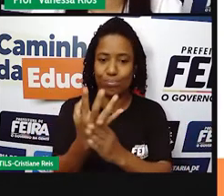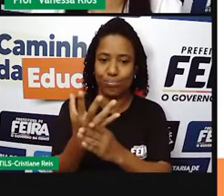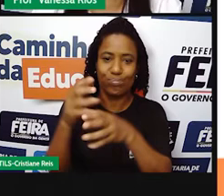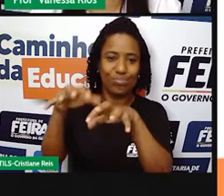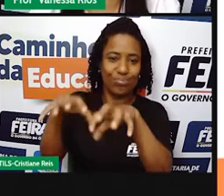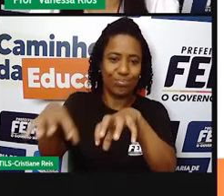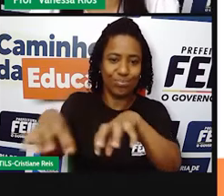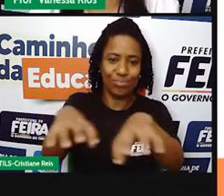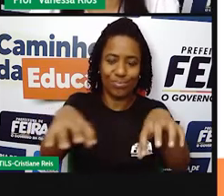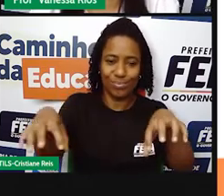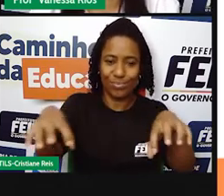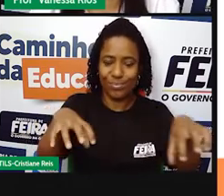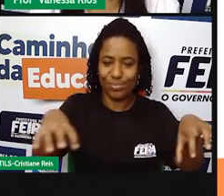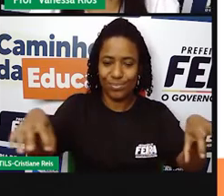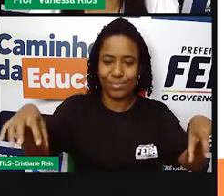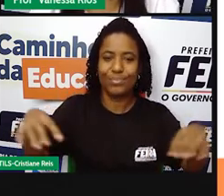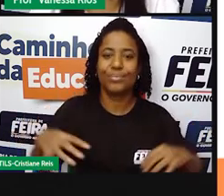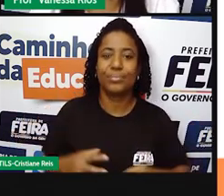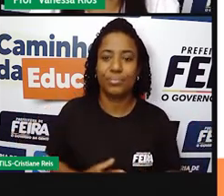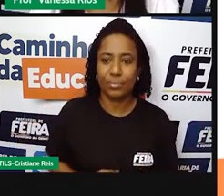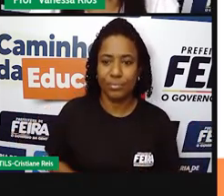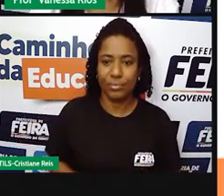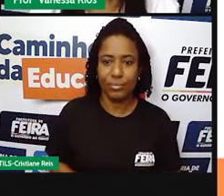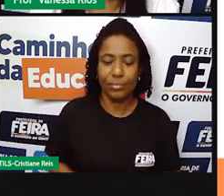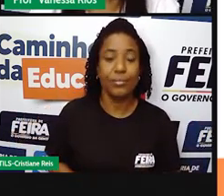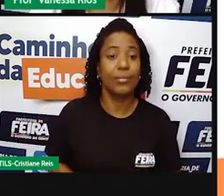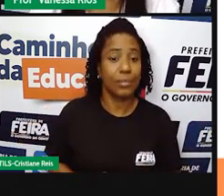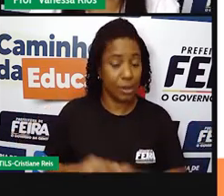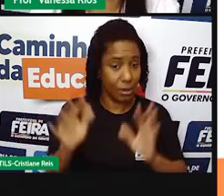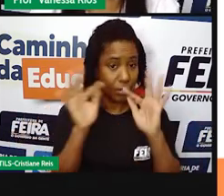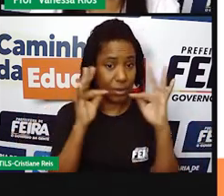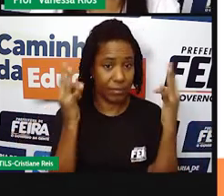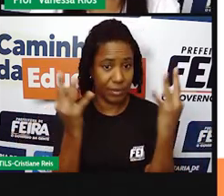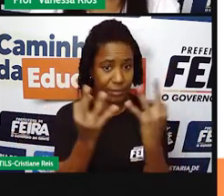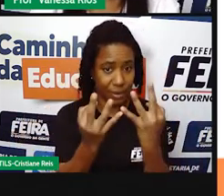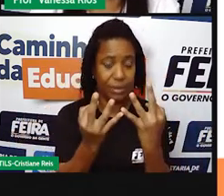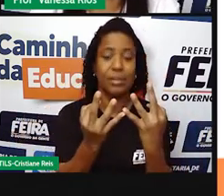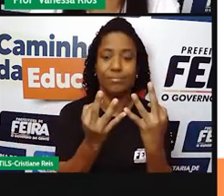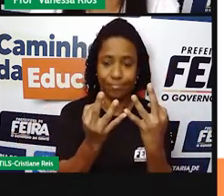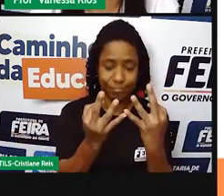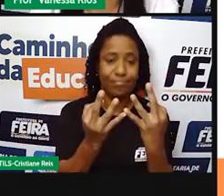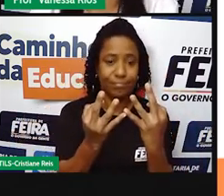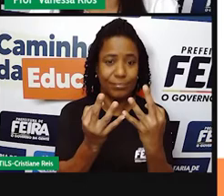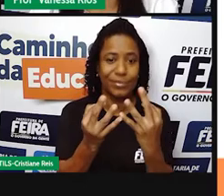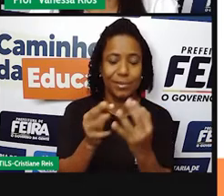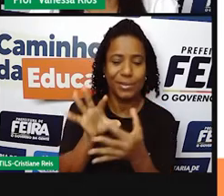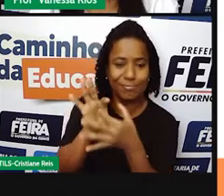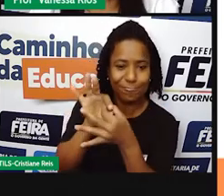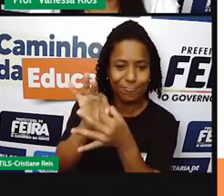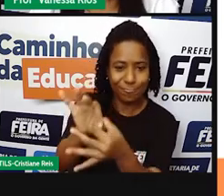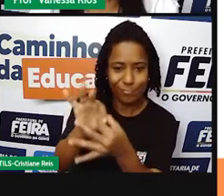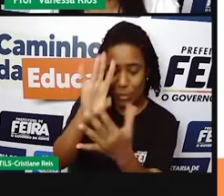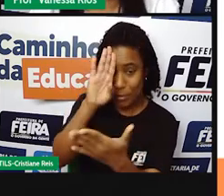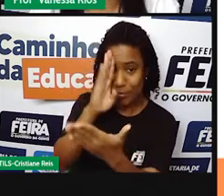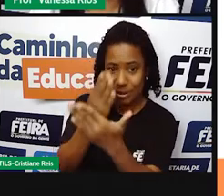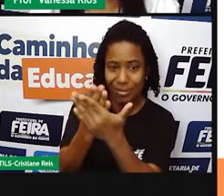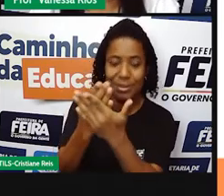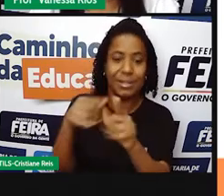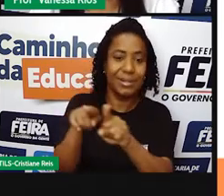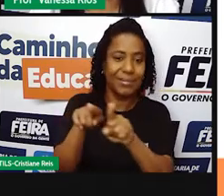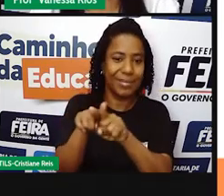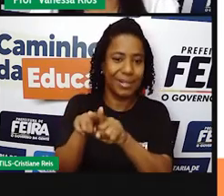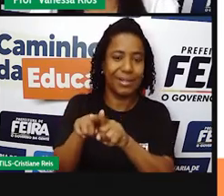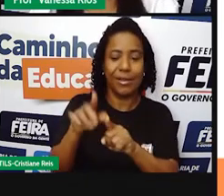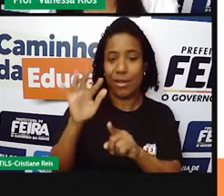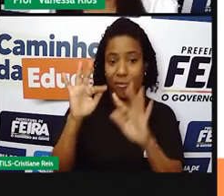A família passou a ser o laço de confiança para a procriação e a continuidade da espécie, além